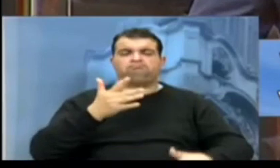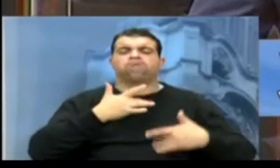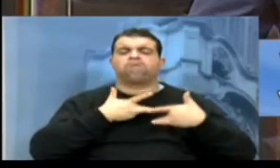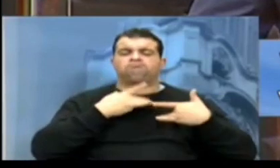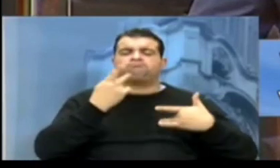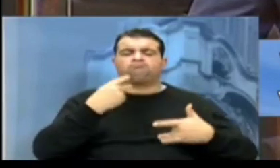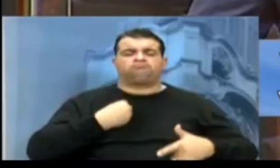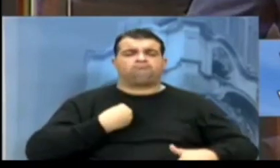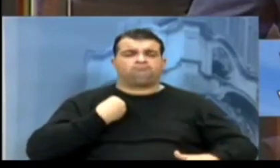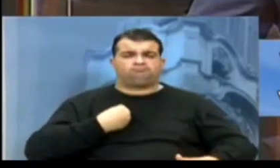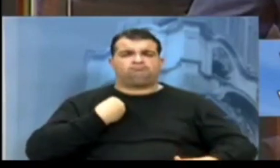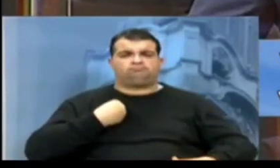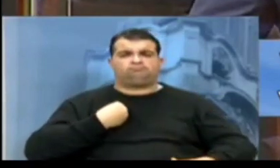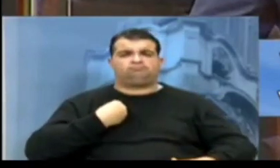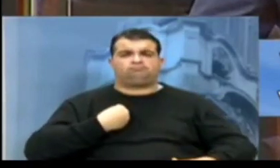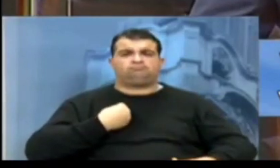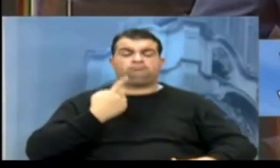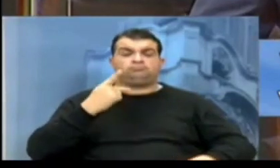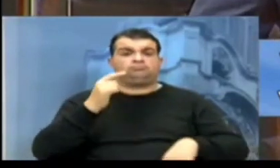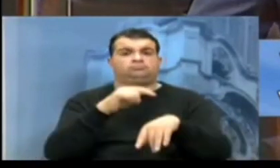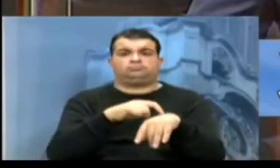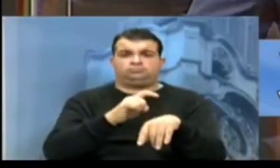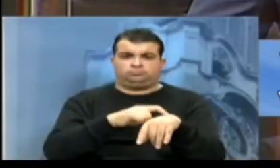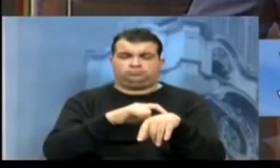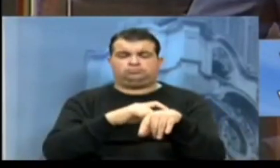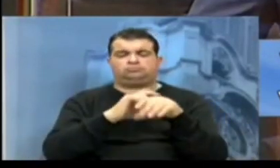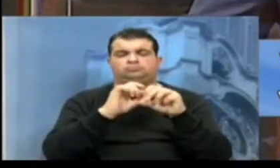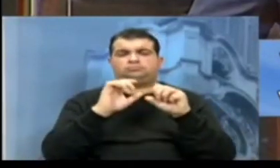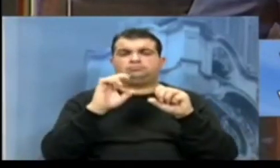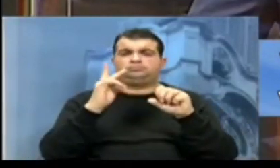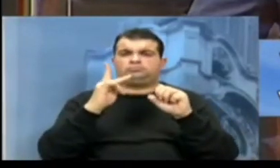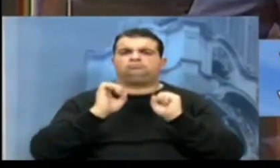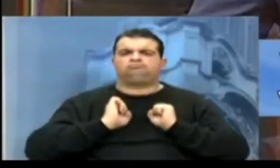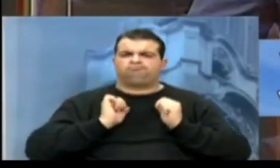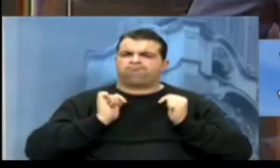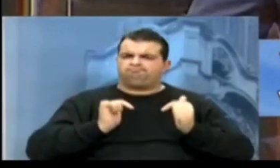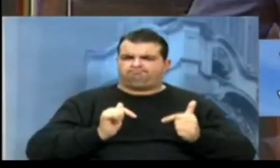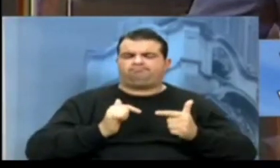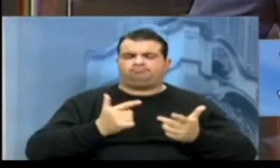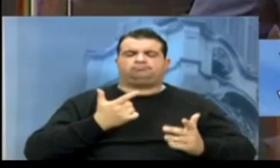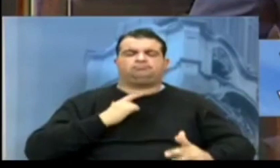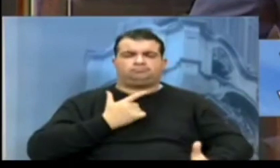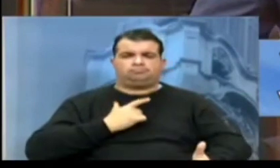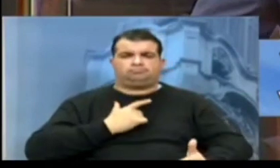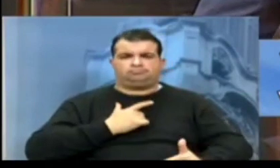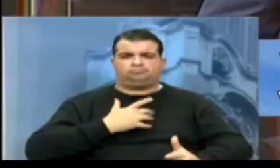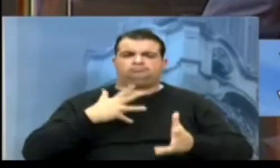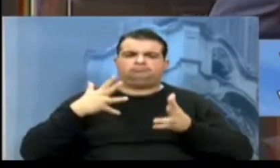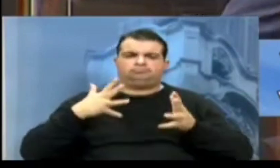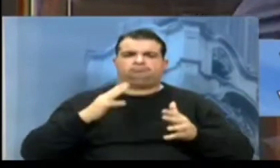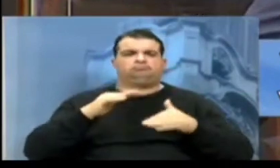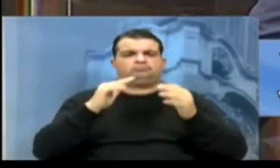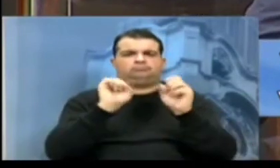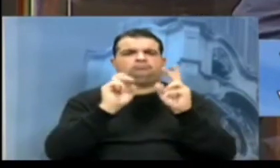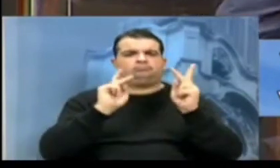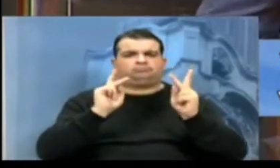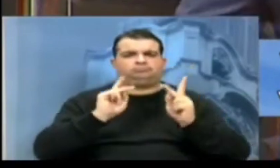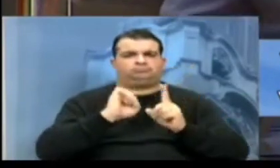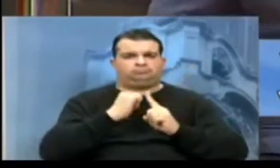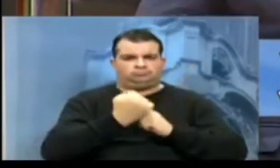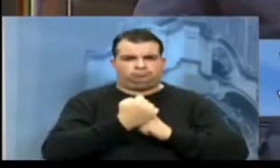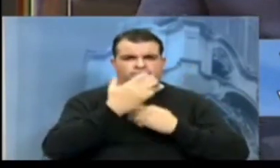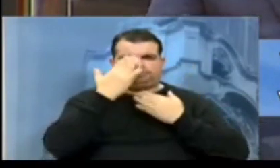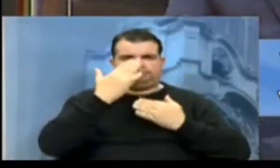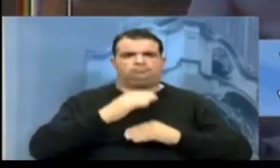então, a sua vida, dedicam o seu tempo e todo o seu empenho para trazer a paz social. Muito